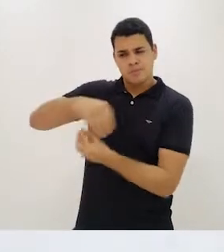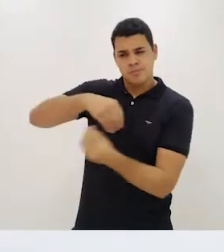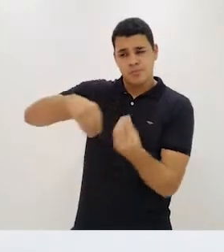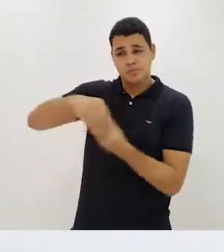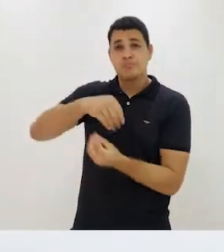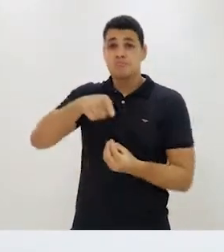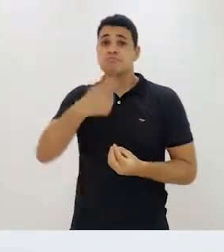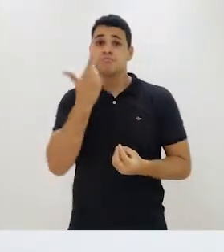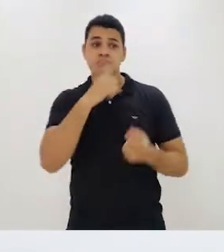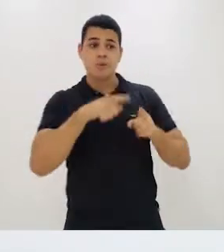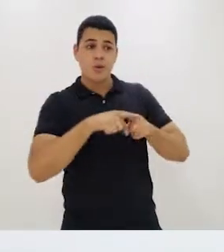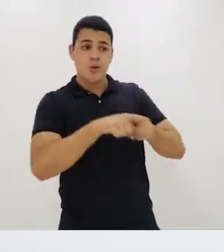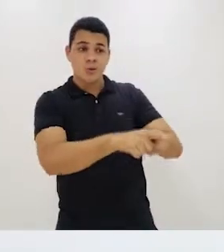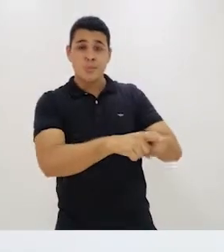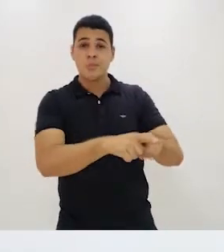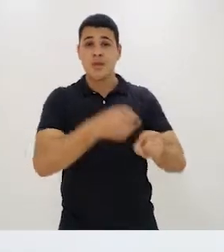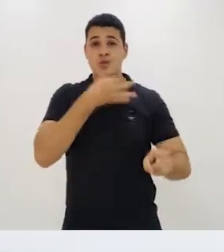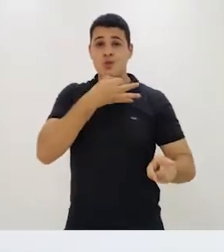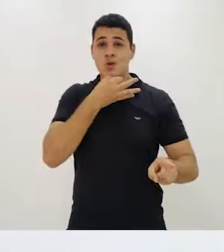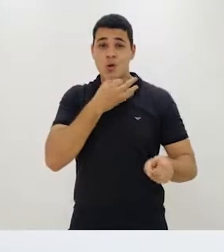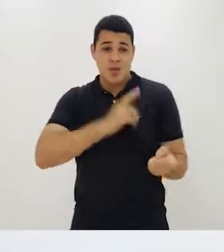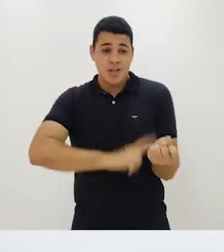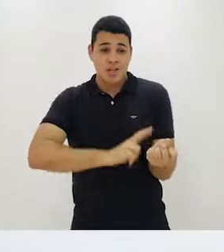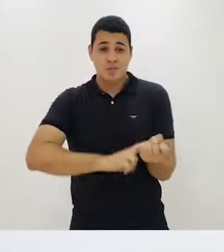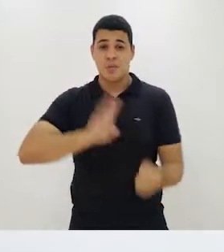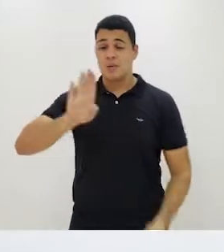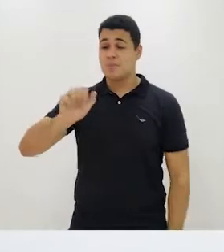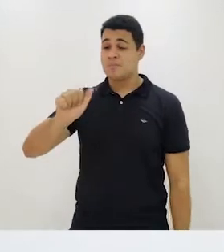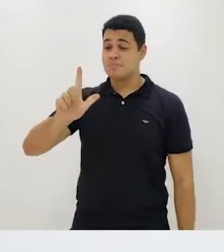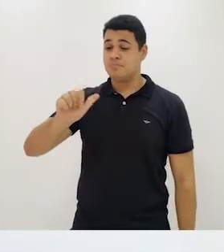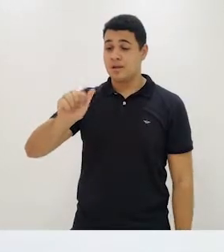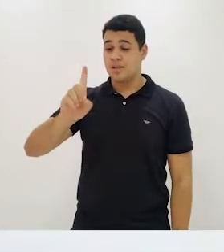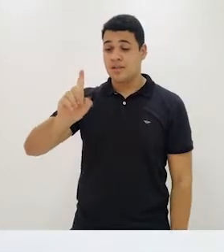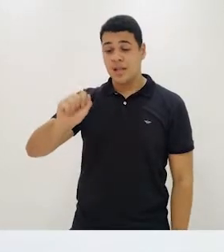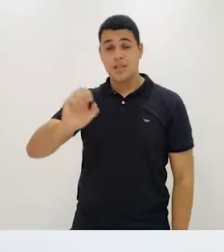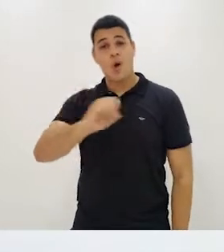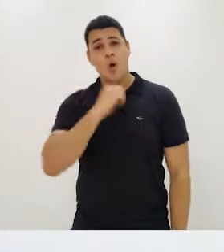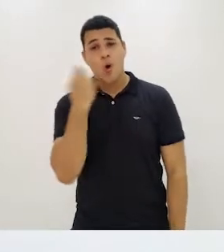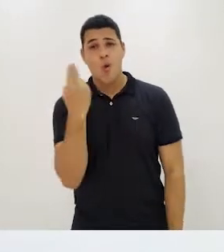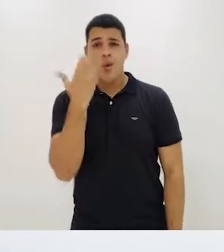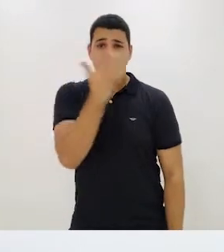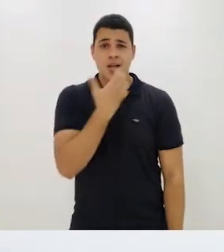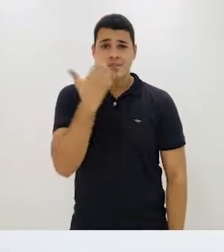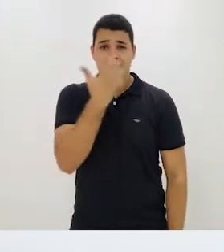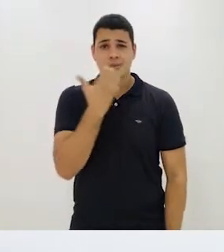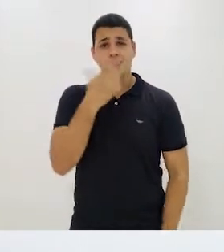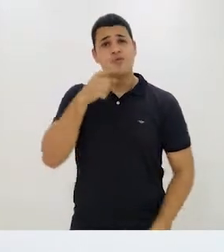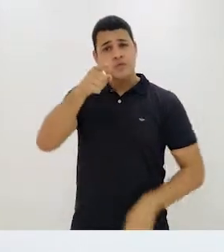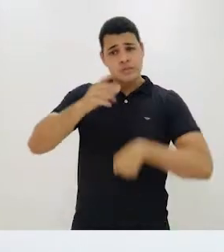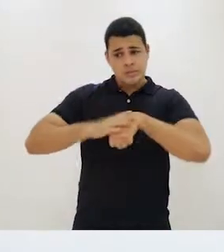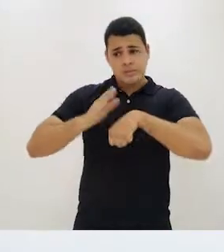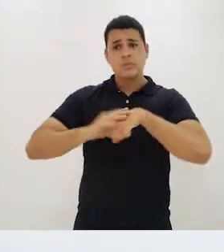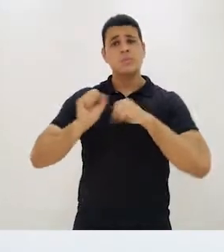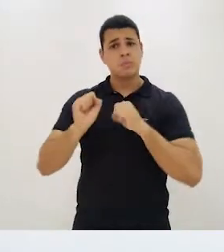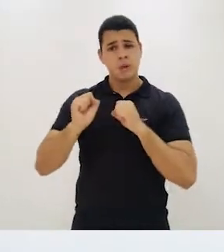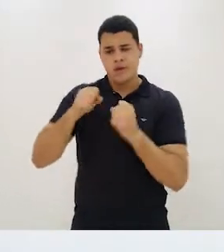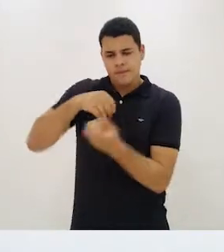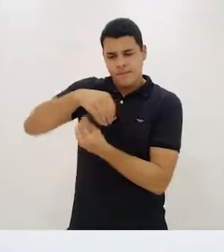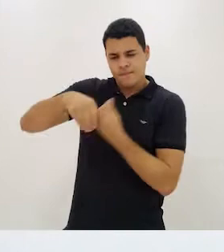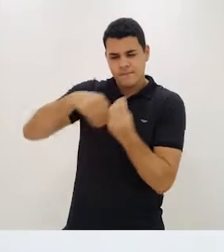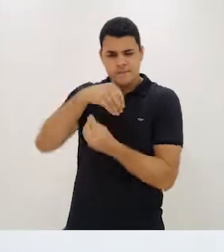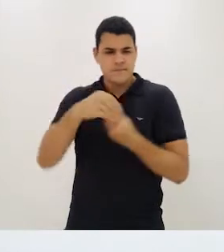mesclado para você acompanhar balada, uma canção. Então, você pode colocar essas